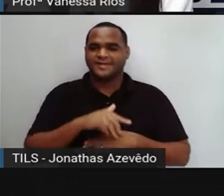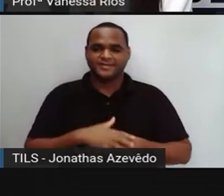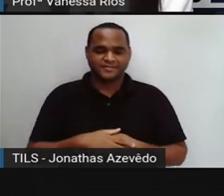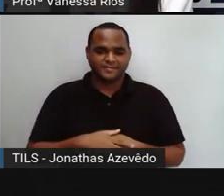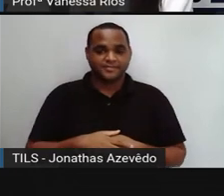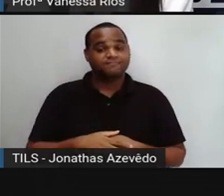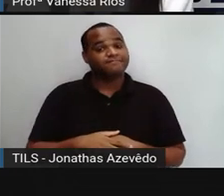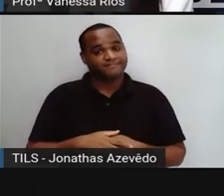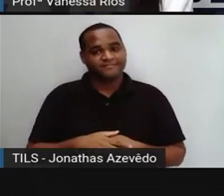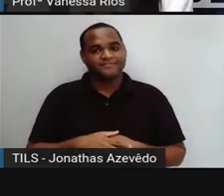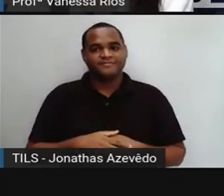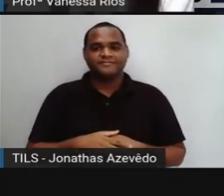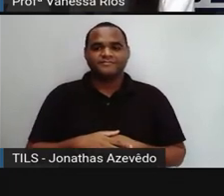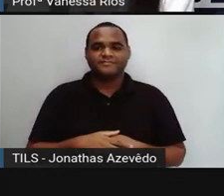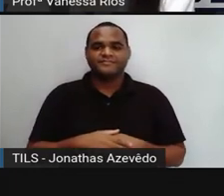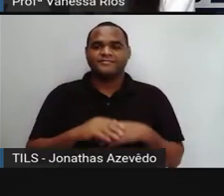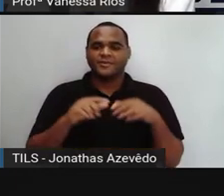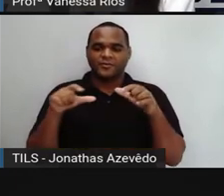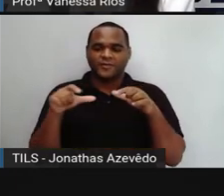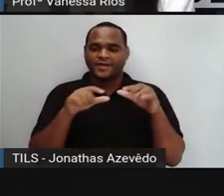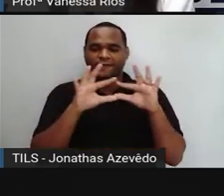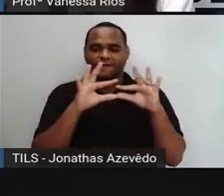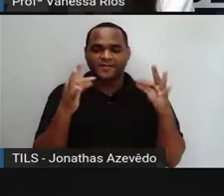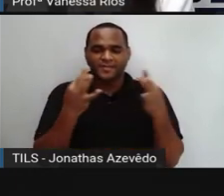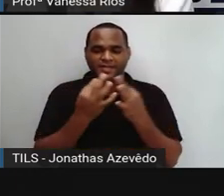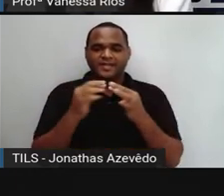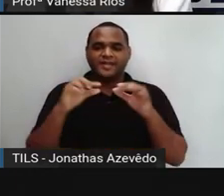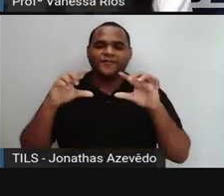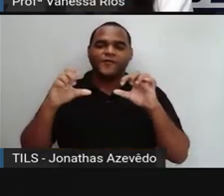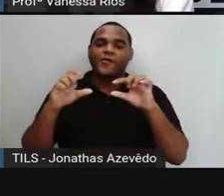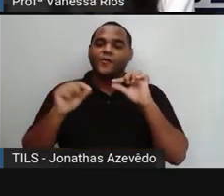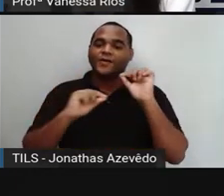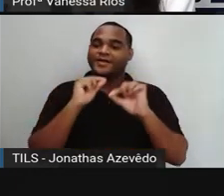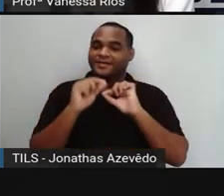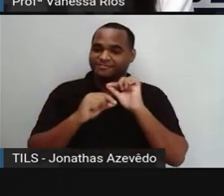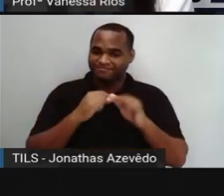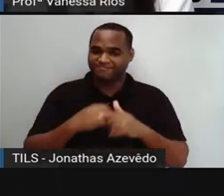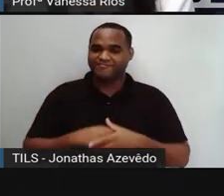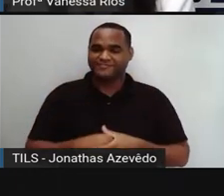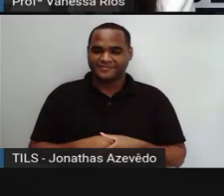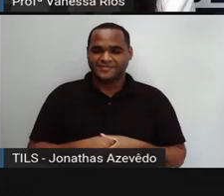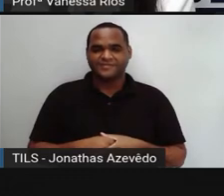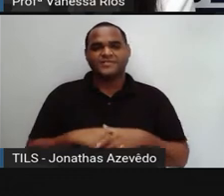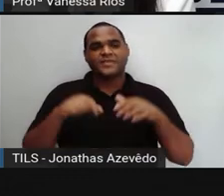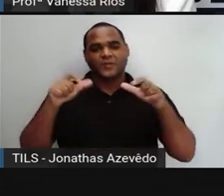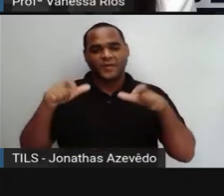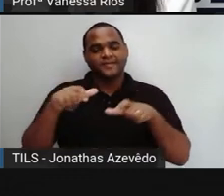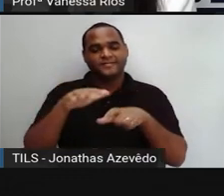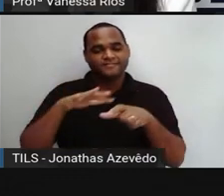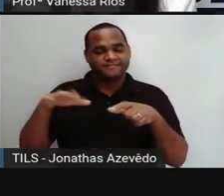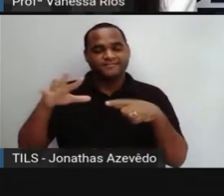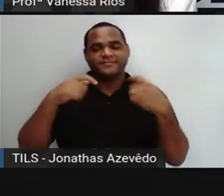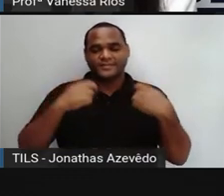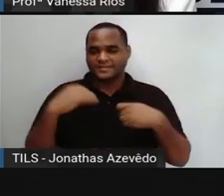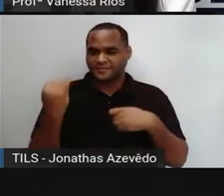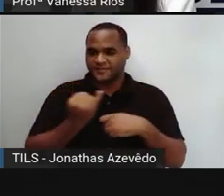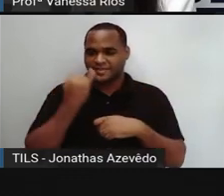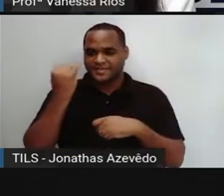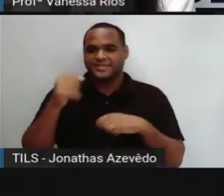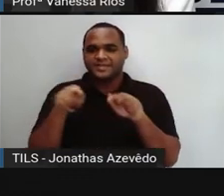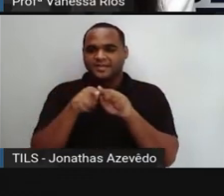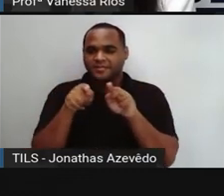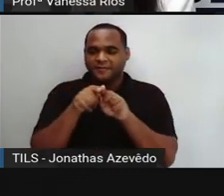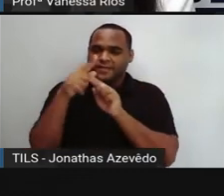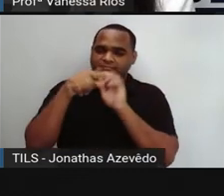Olha só. Em que lugar as famílias foram fotografadas? Então, o ambiente também é importante nessa